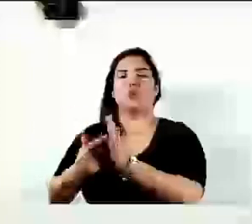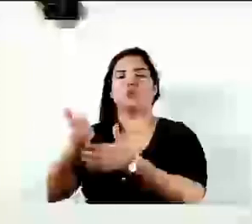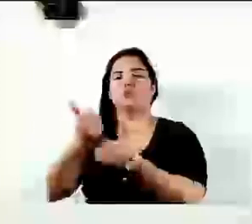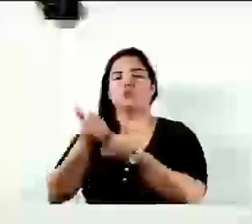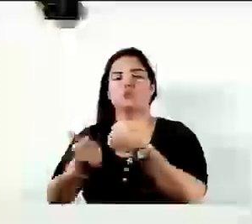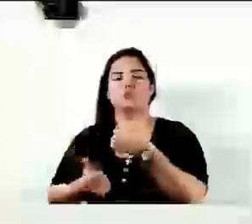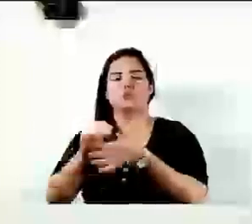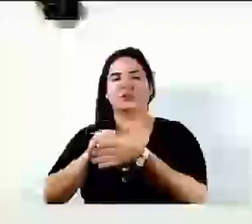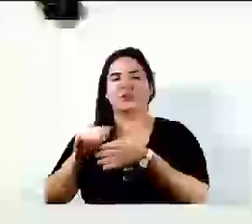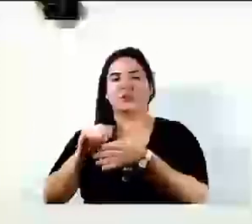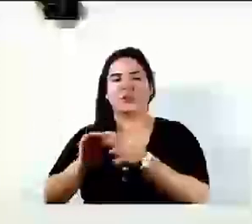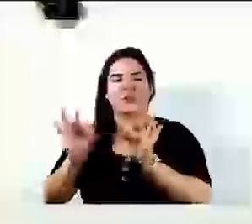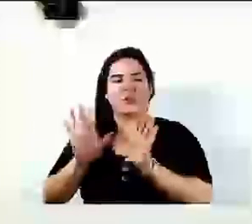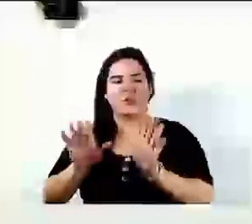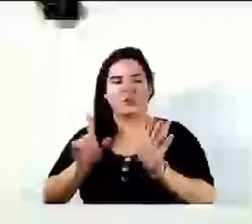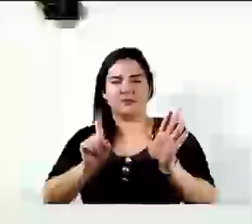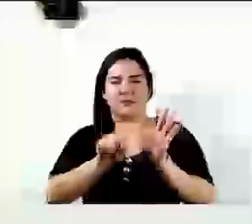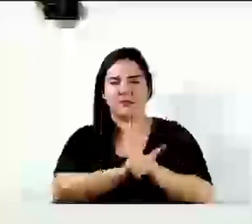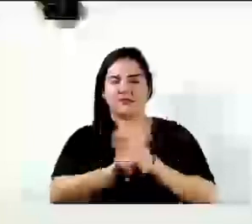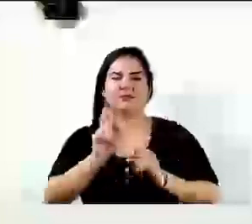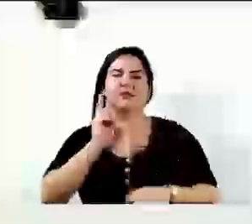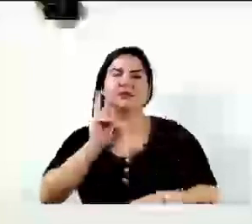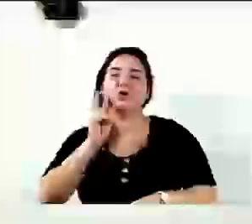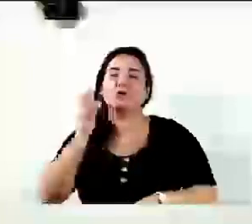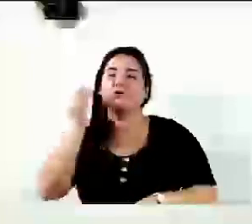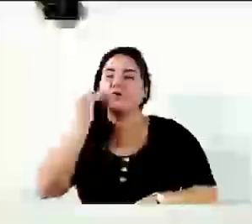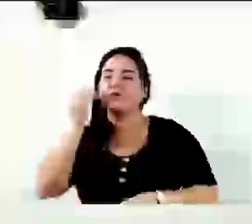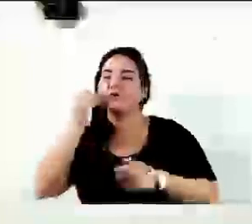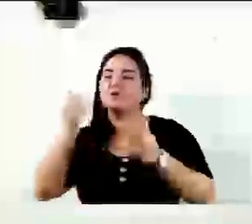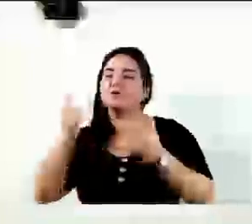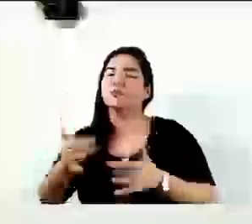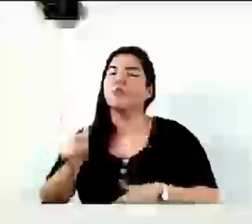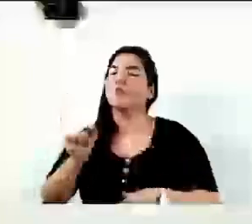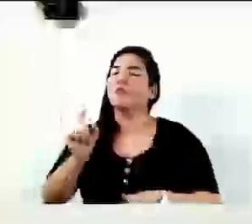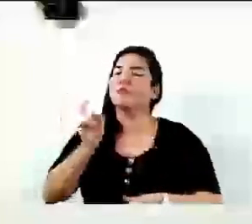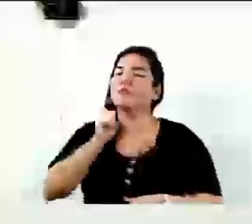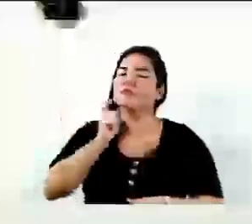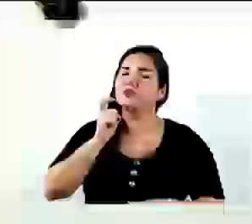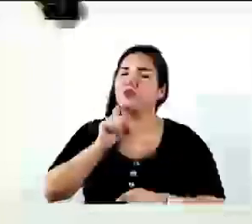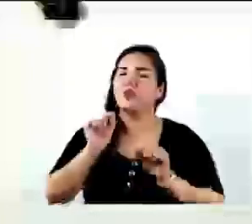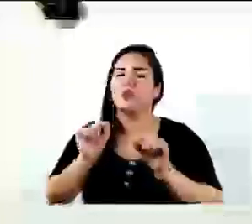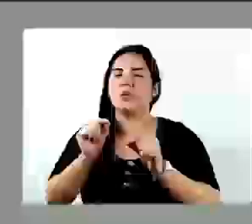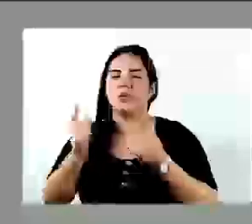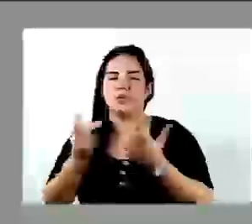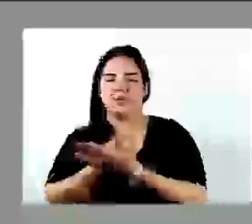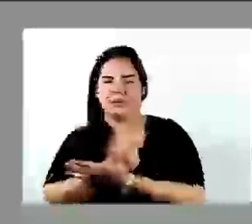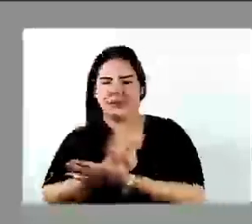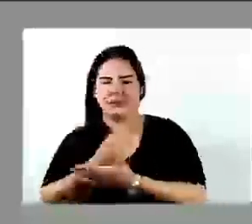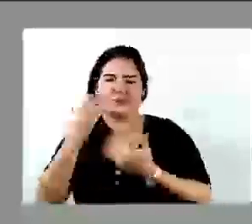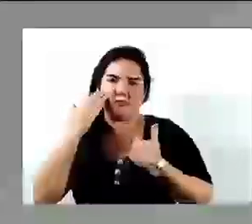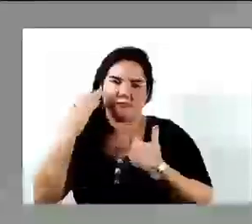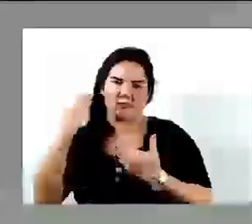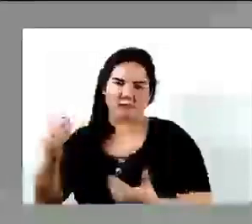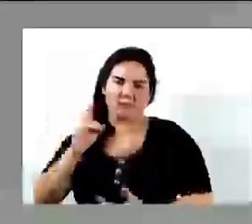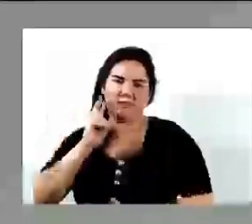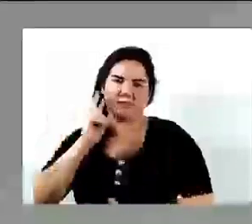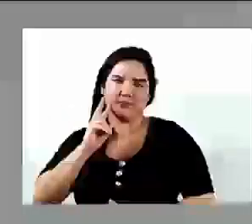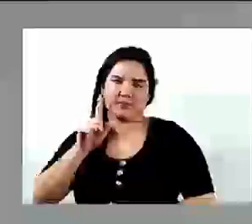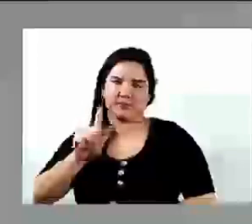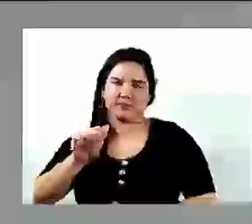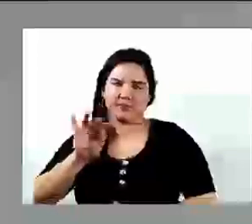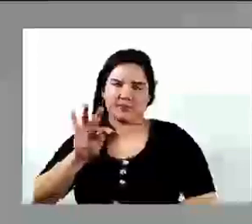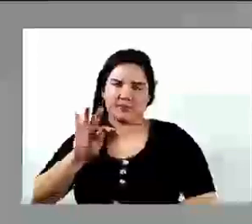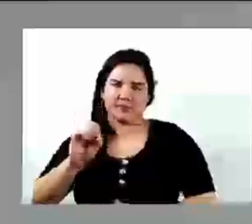deixo essa pergunta para o vereador e queria que falasse a mentira. e quem... Obrigado, vereador, vereador Gato, para